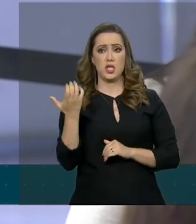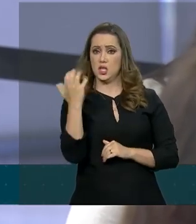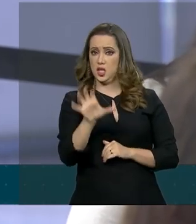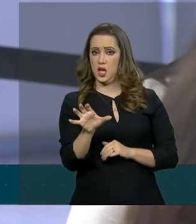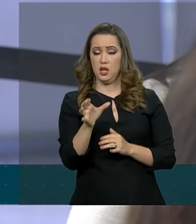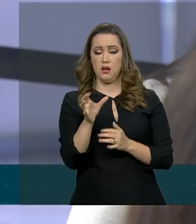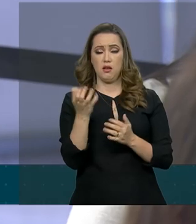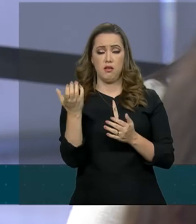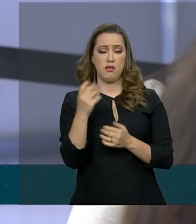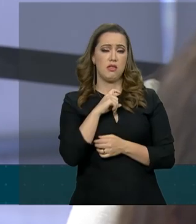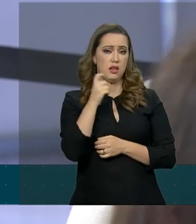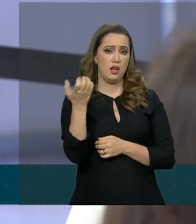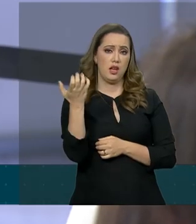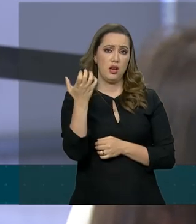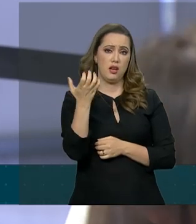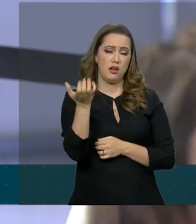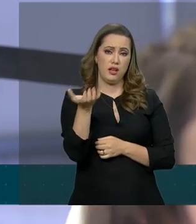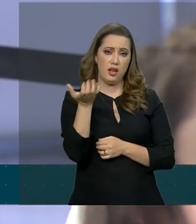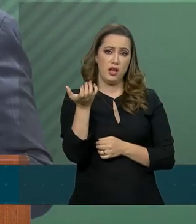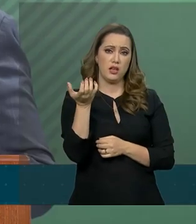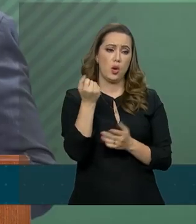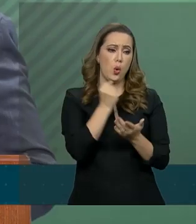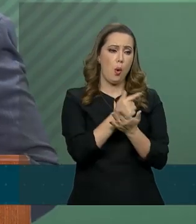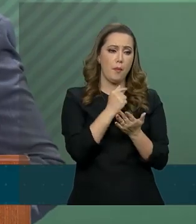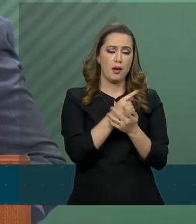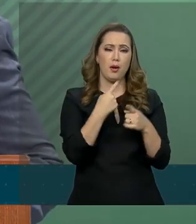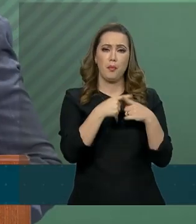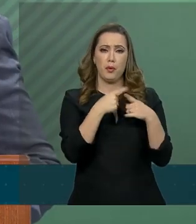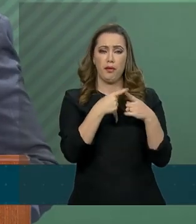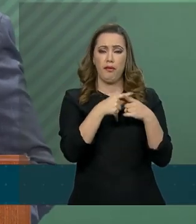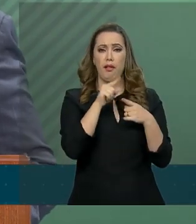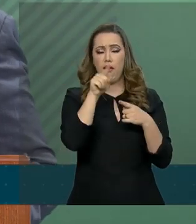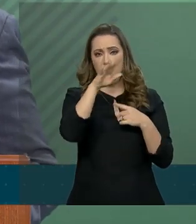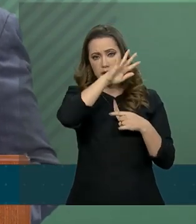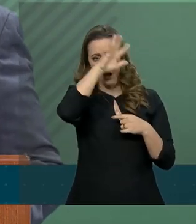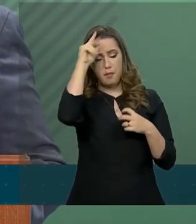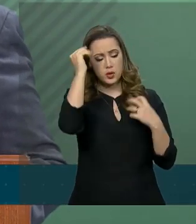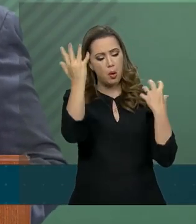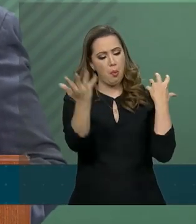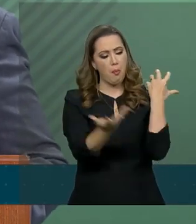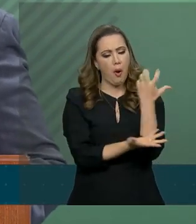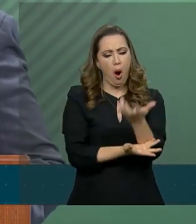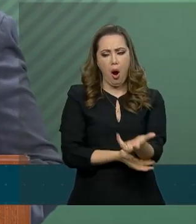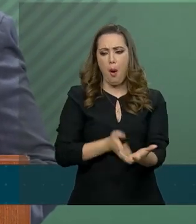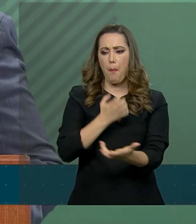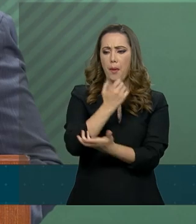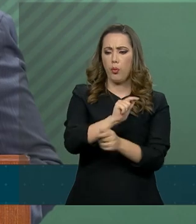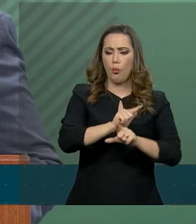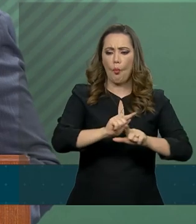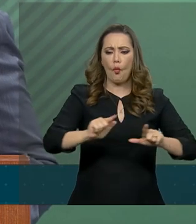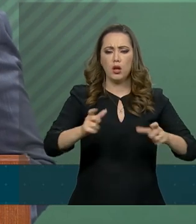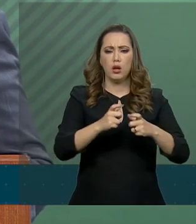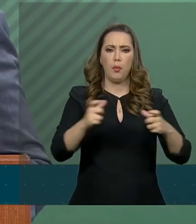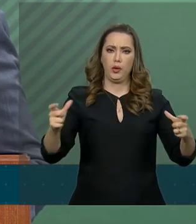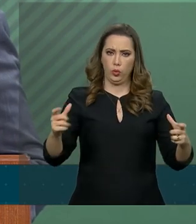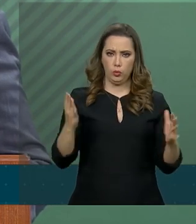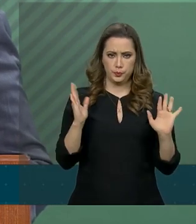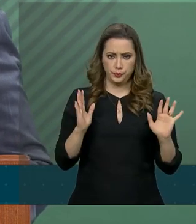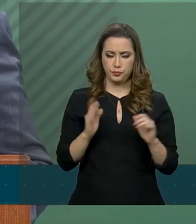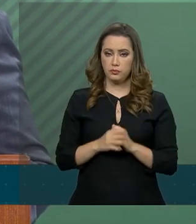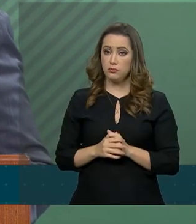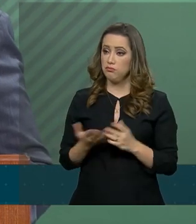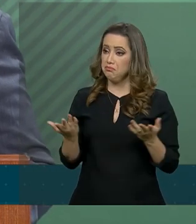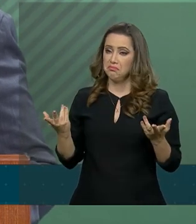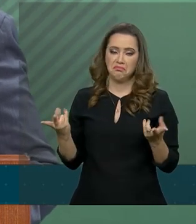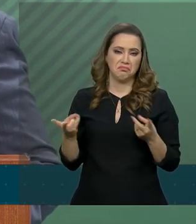por causa do aumento do desmatamento na Amazônia? Nós não temos expectativa nesse sentido. O ministro do Meio Ambiente e a ministra da